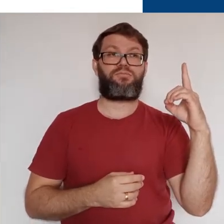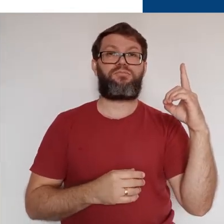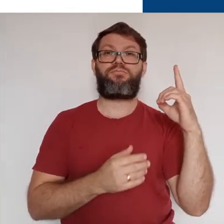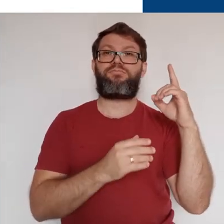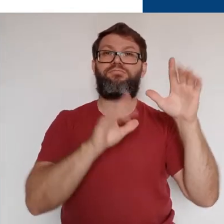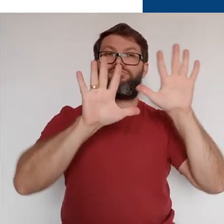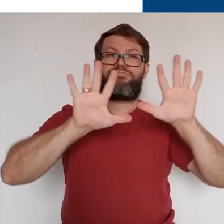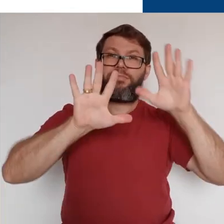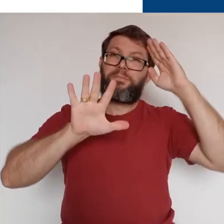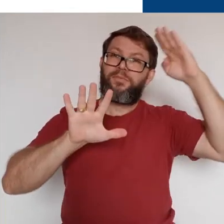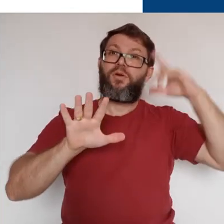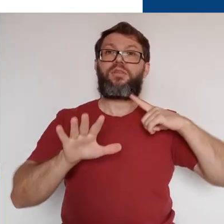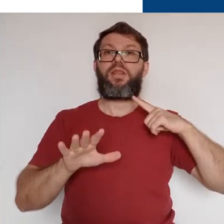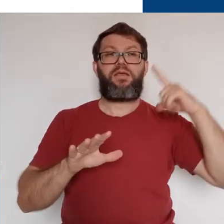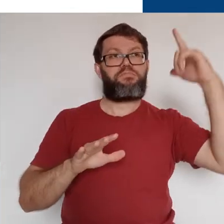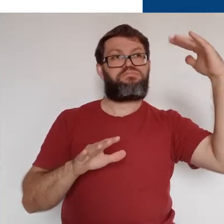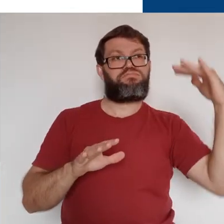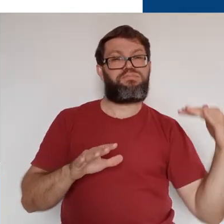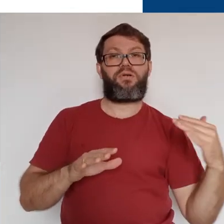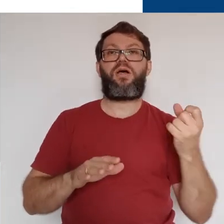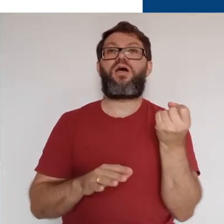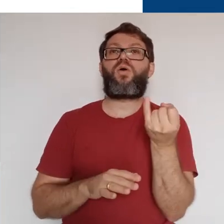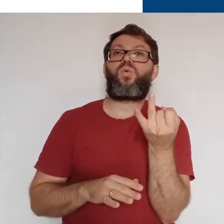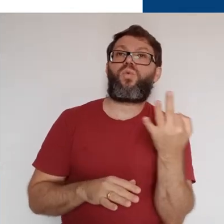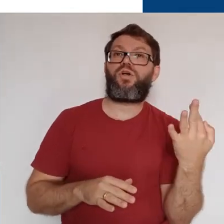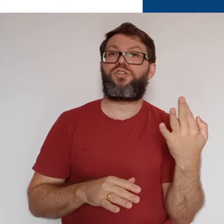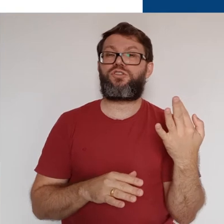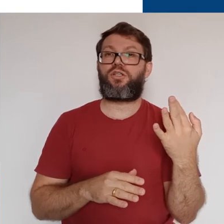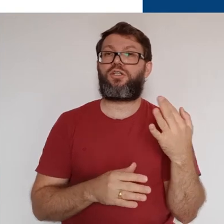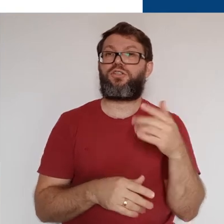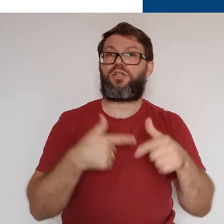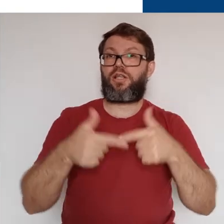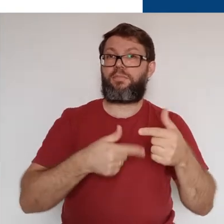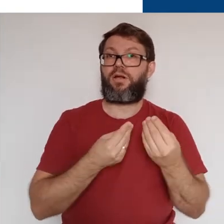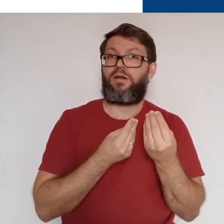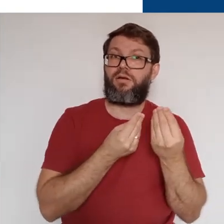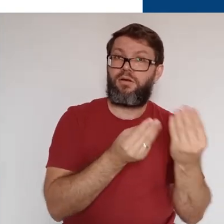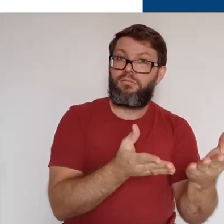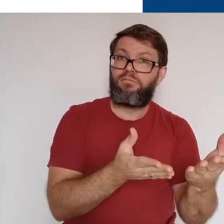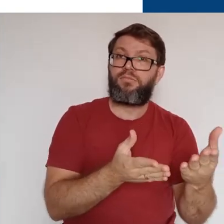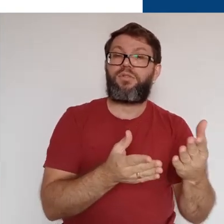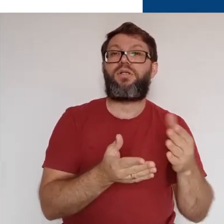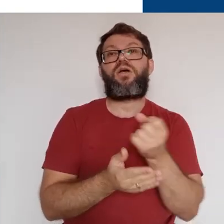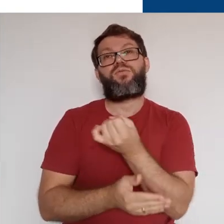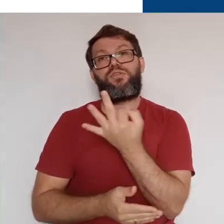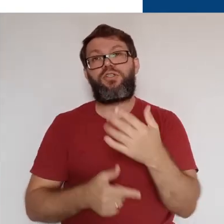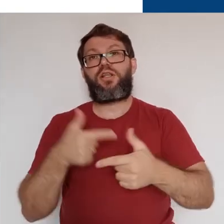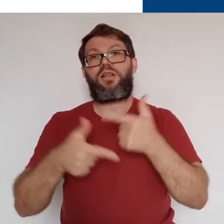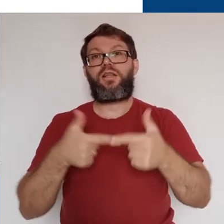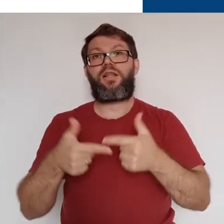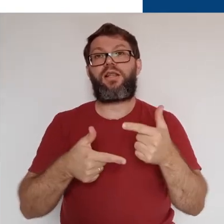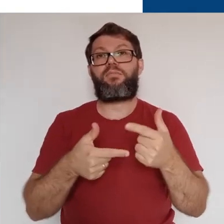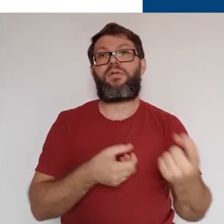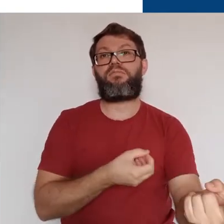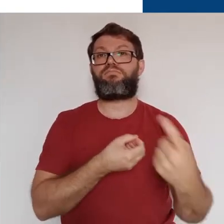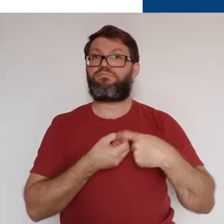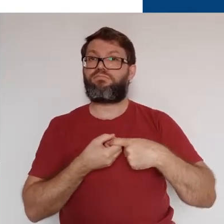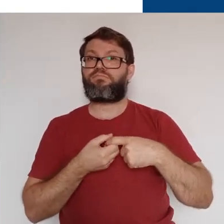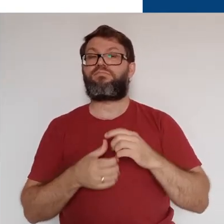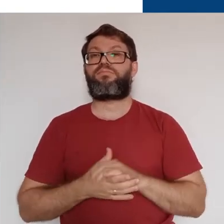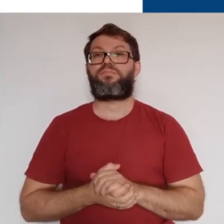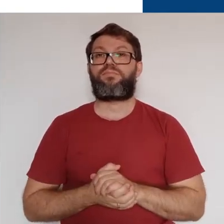No lado direito, na tela inicial, temos a relação com o número de trabalhos entregues e de trabalhos